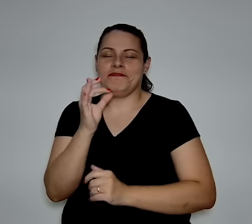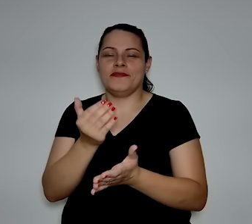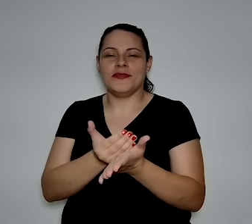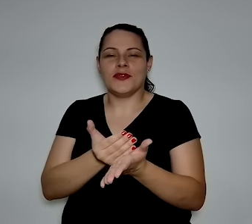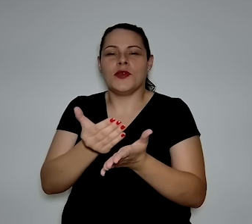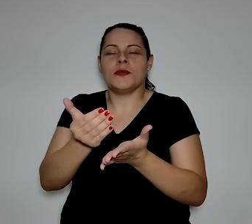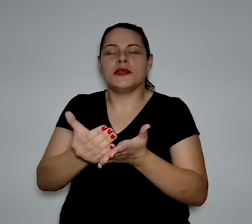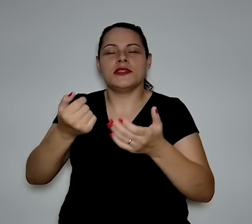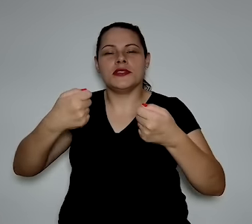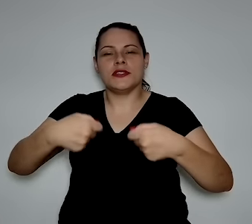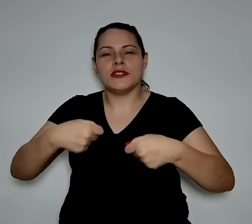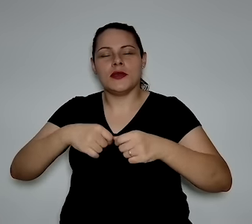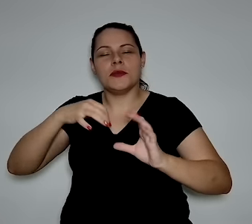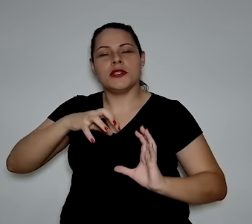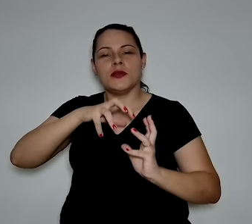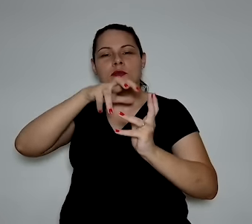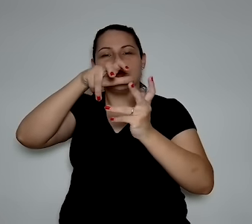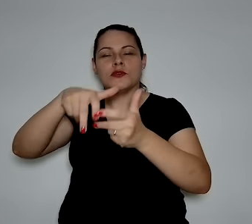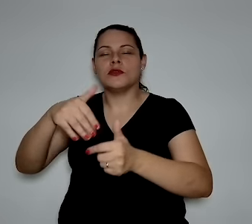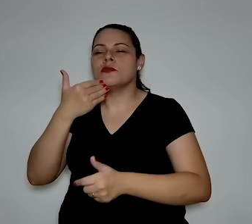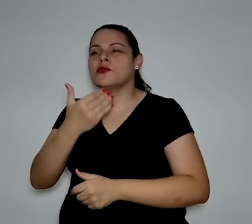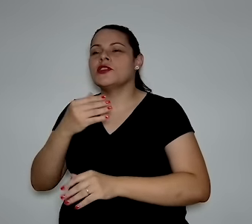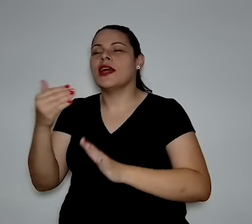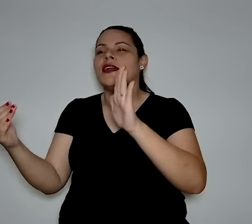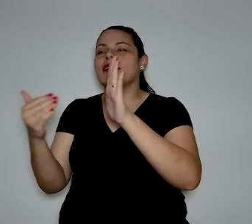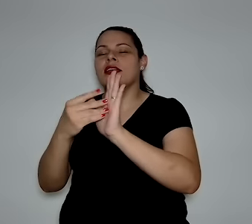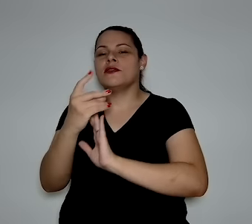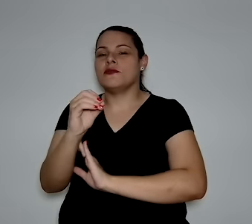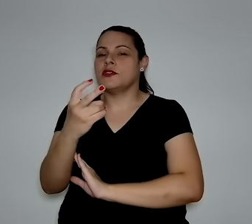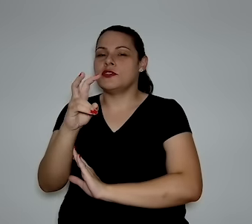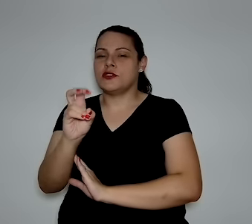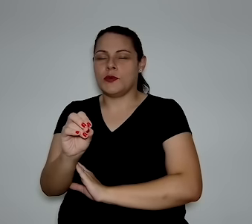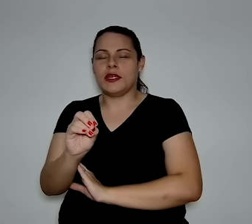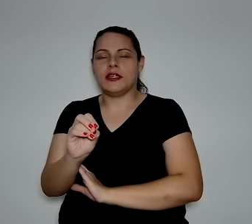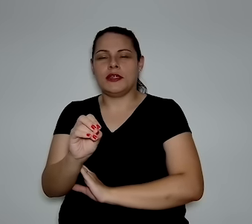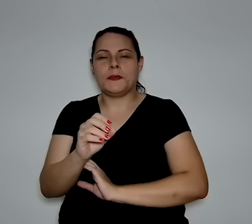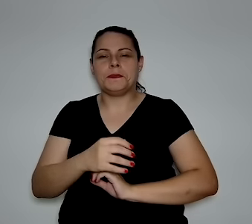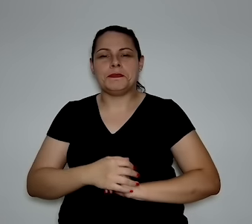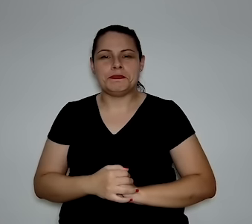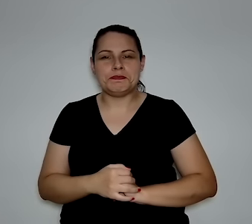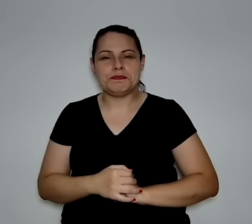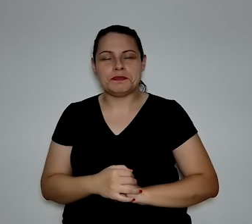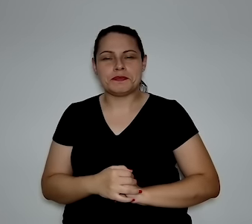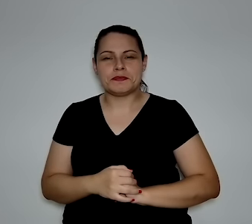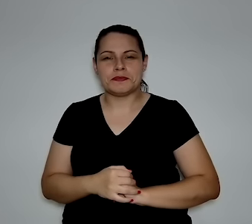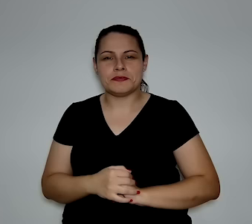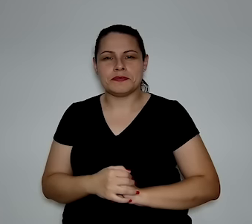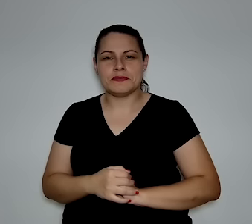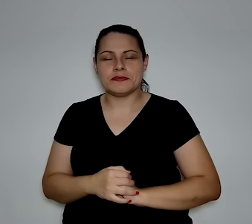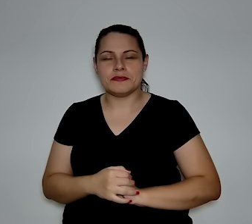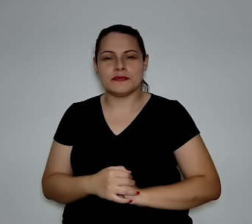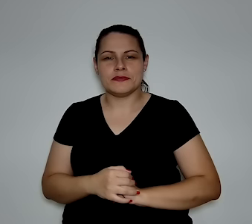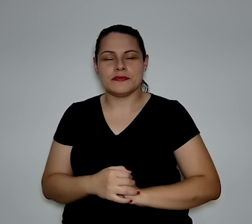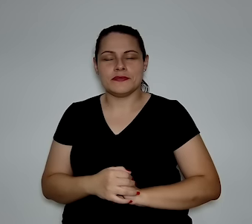a partir de uma demanda mundial prevista em 2050, a fonte é a Fundação Getúlio Vargas.